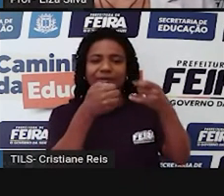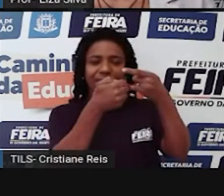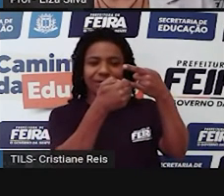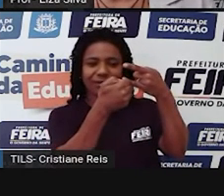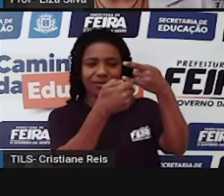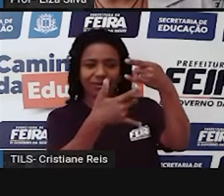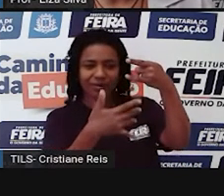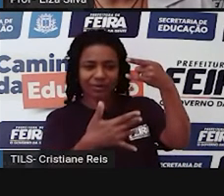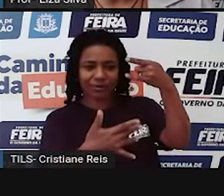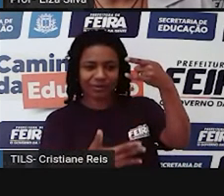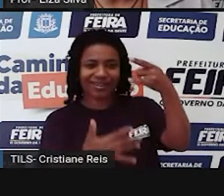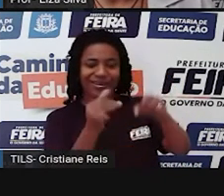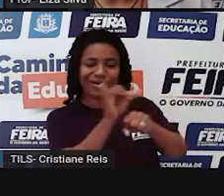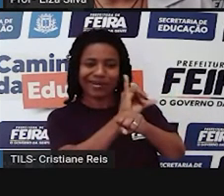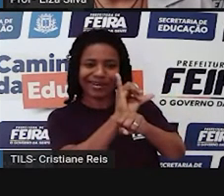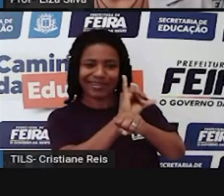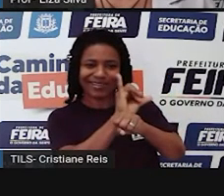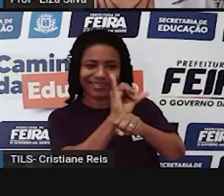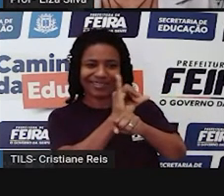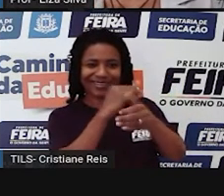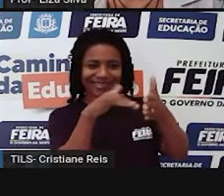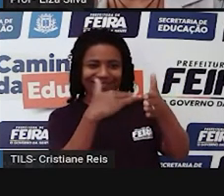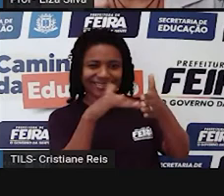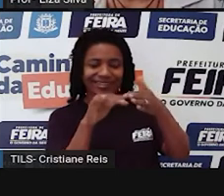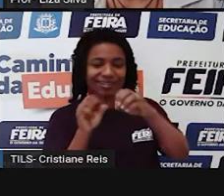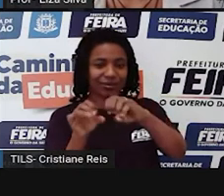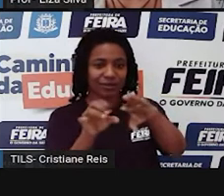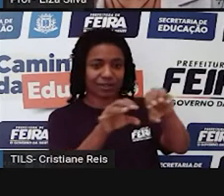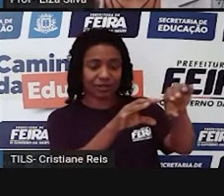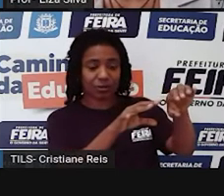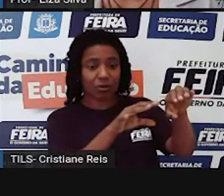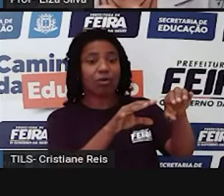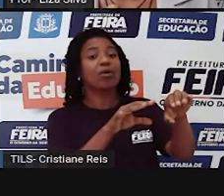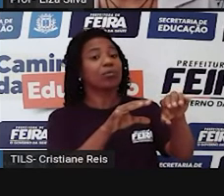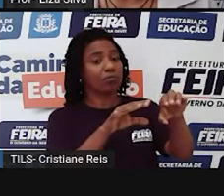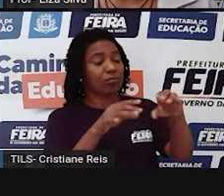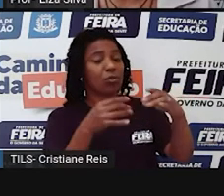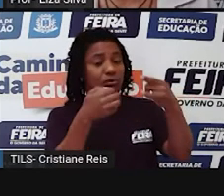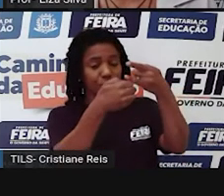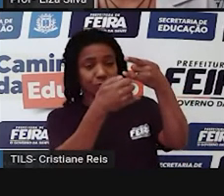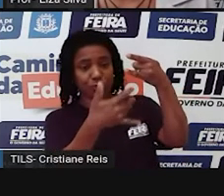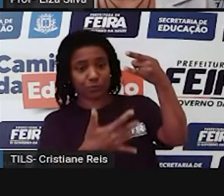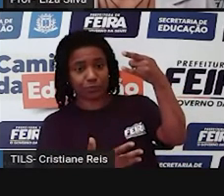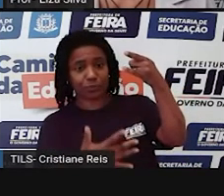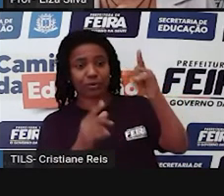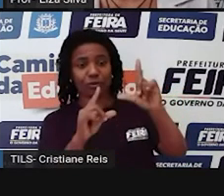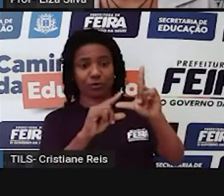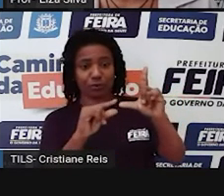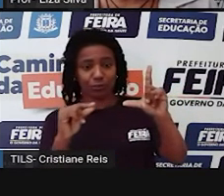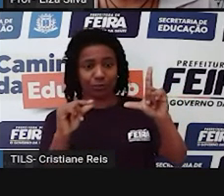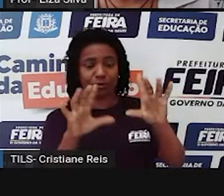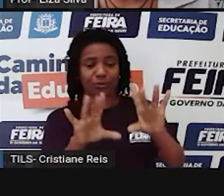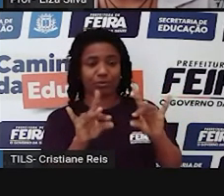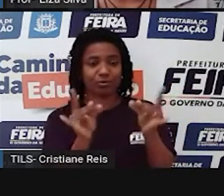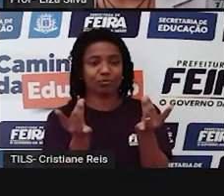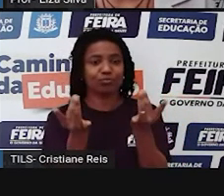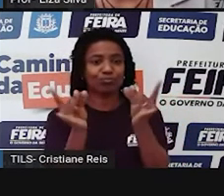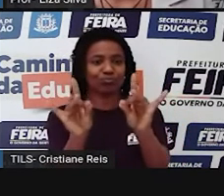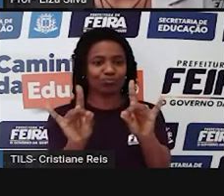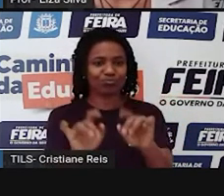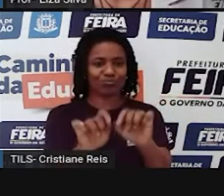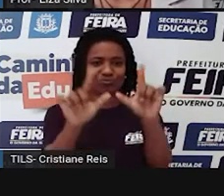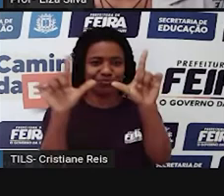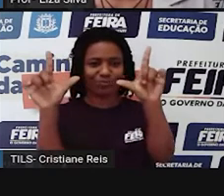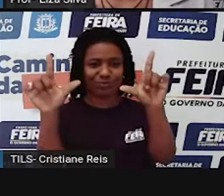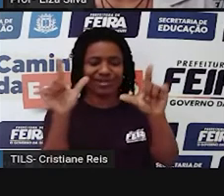no canal da Seduc no Youtube para que você possa acessá-lo quantas vezes quiser e praticar o seu inglês